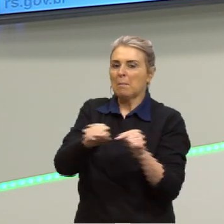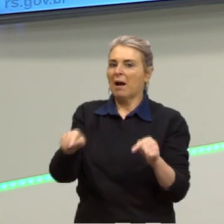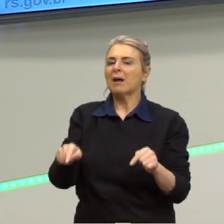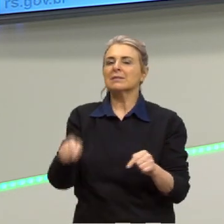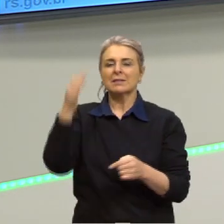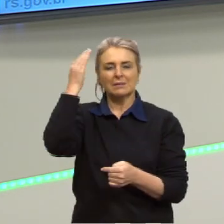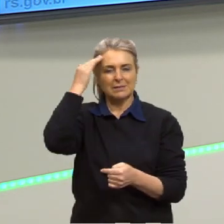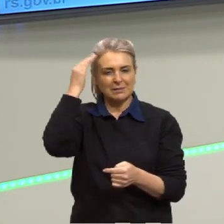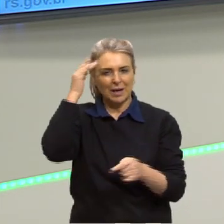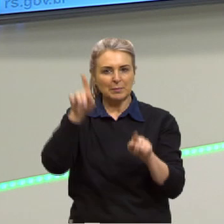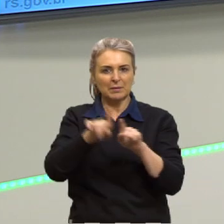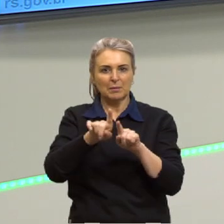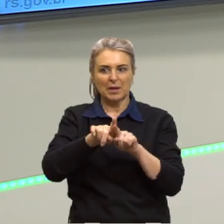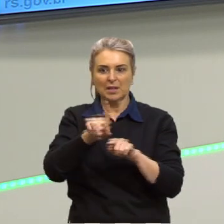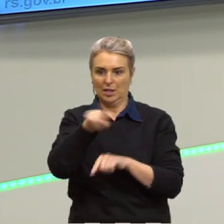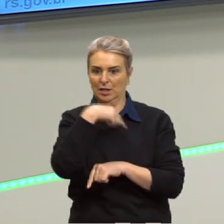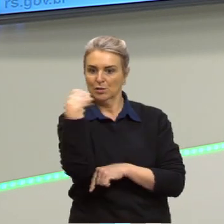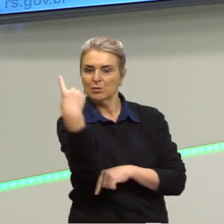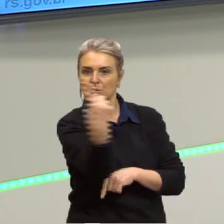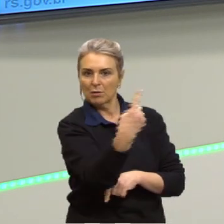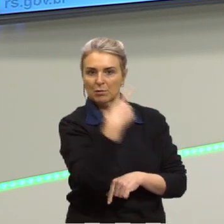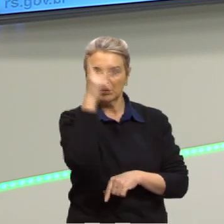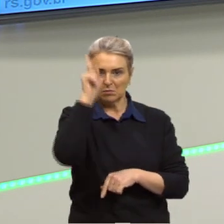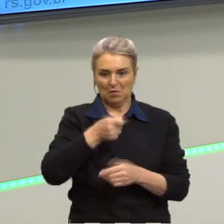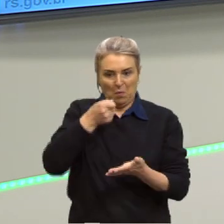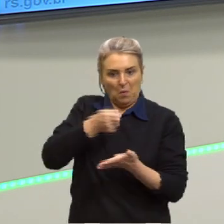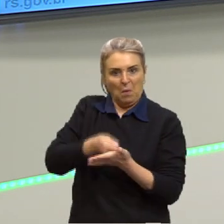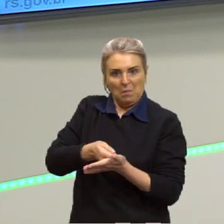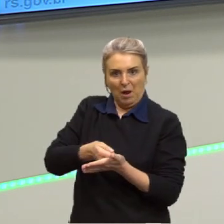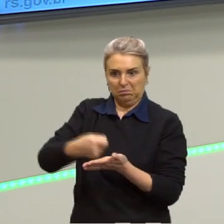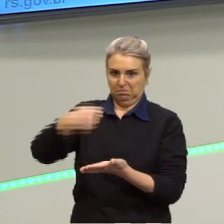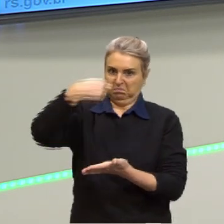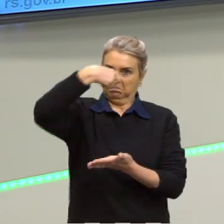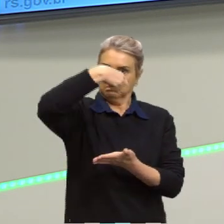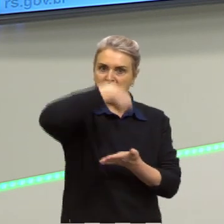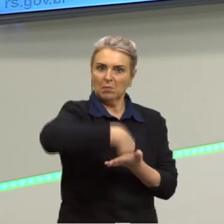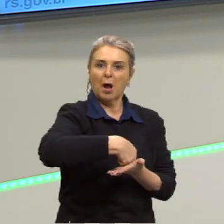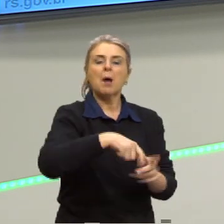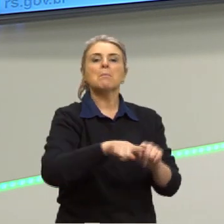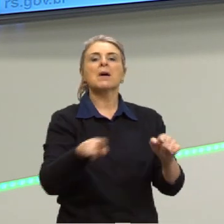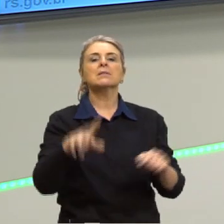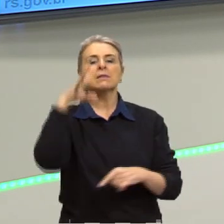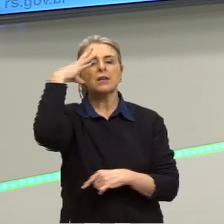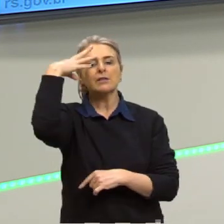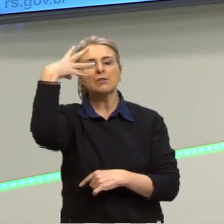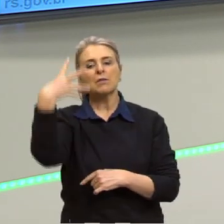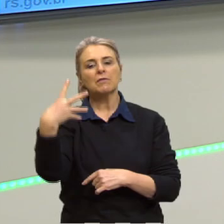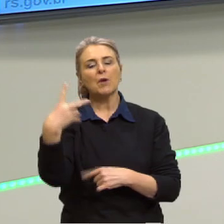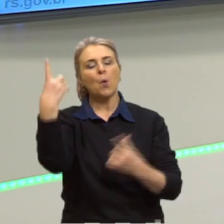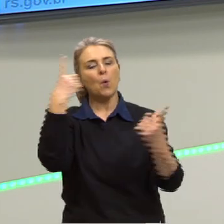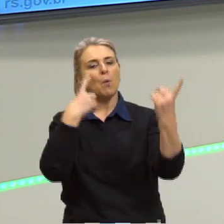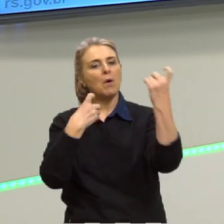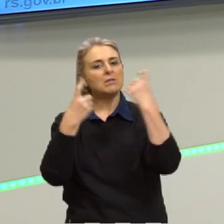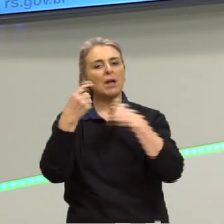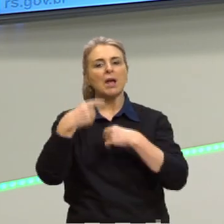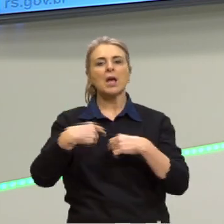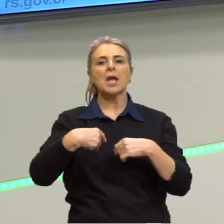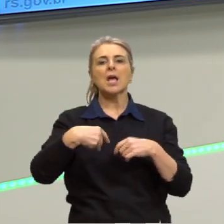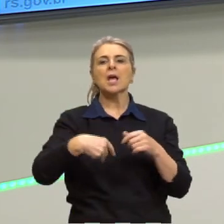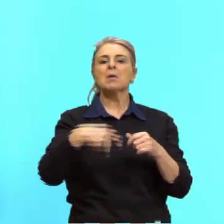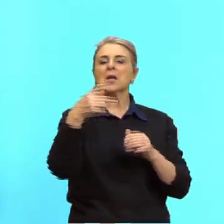ele sabe que ele é cobrado, mas que ele decidiu ser como ele é ou não ser.